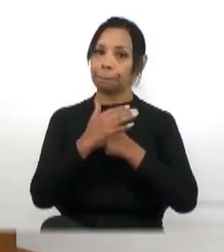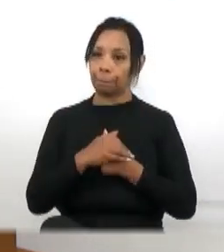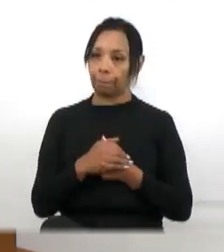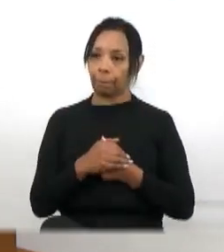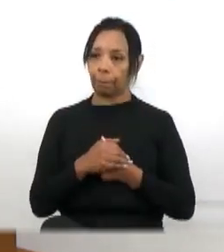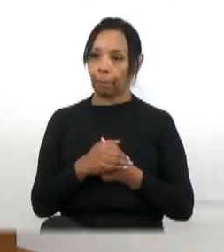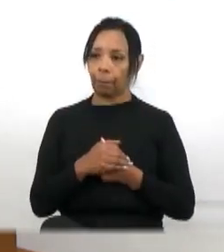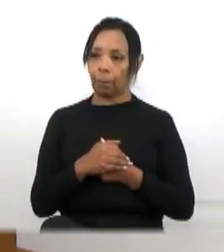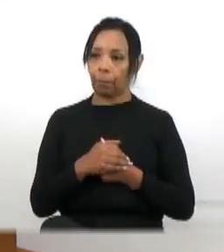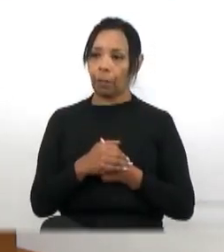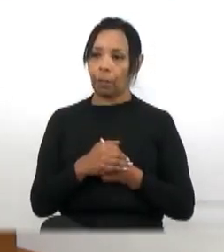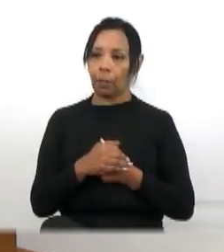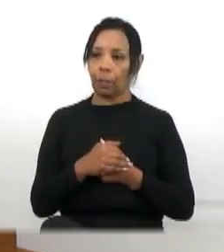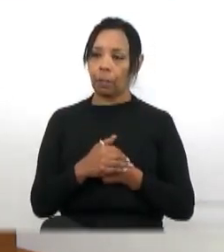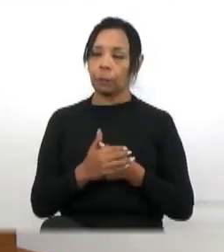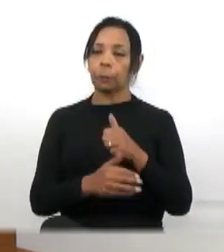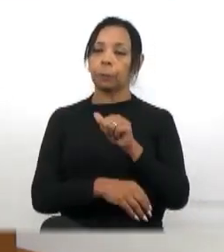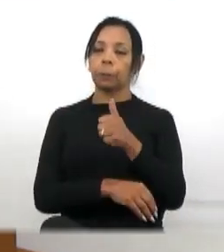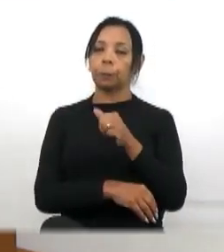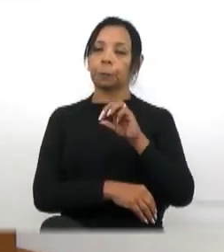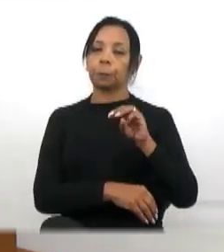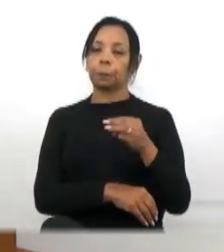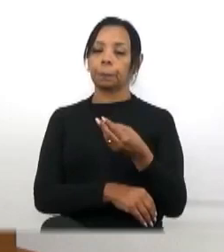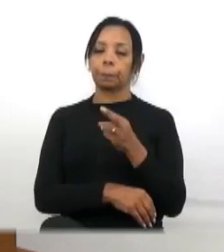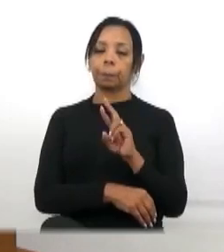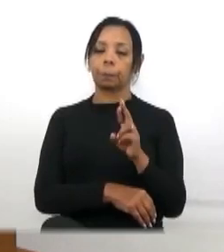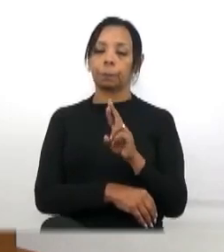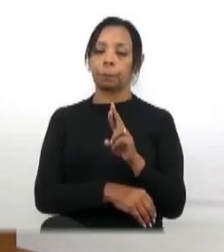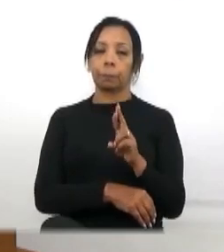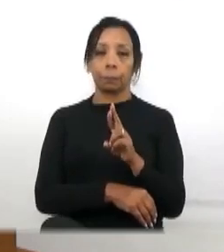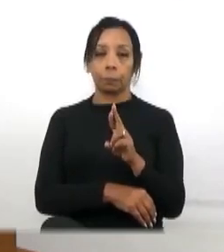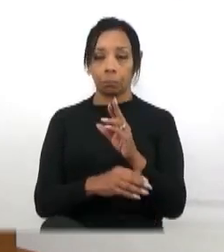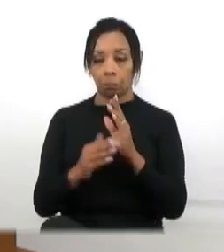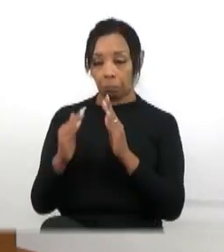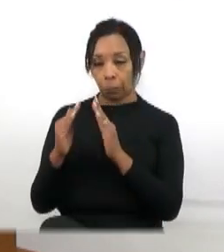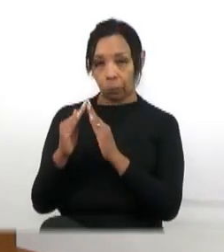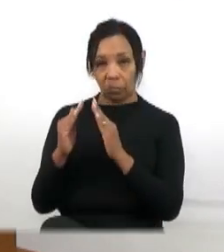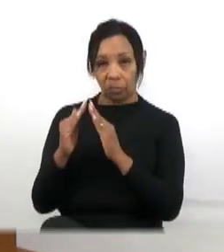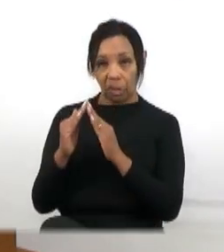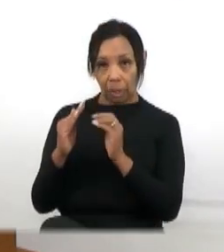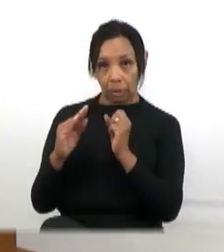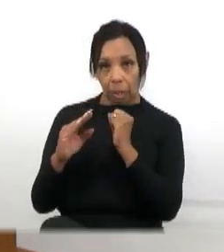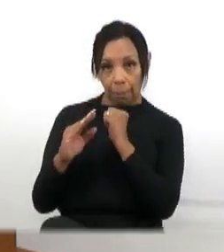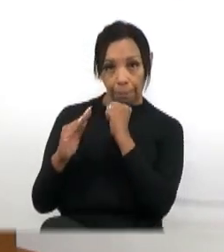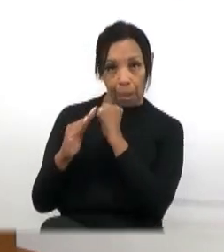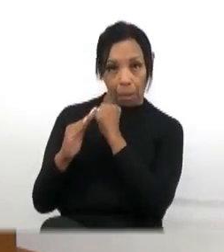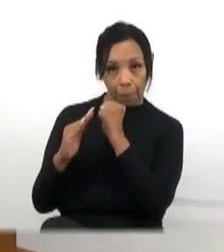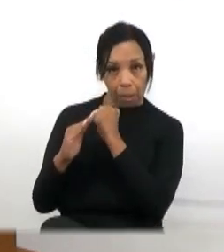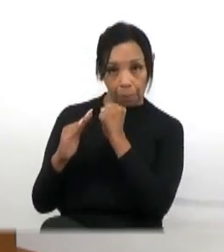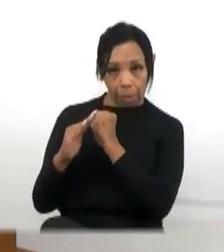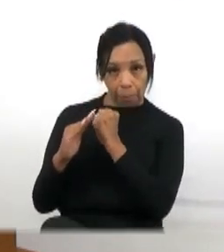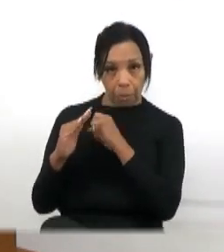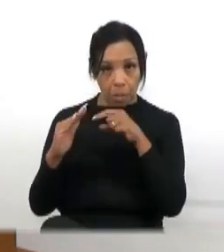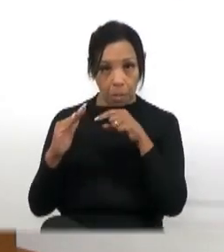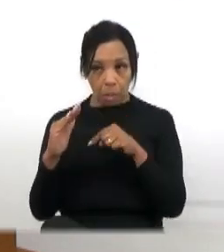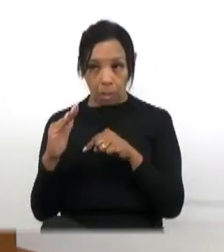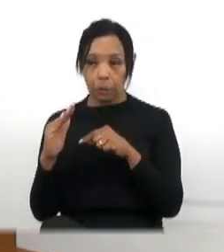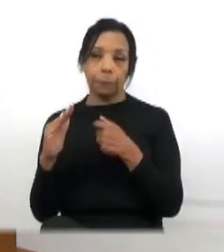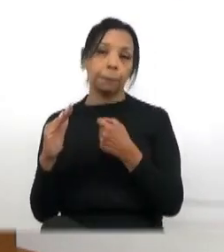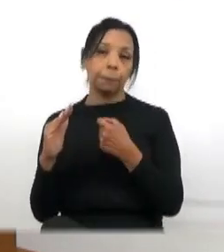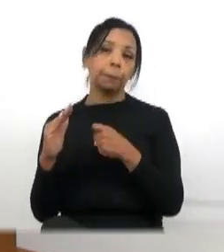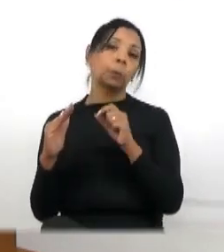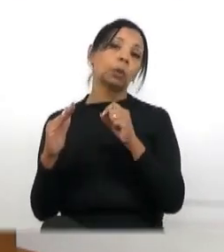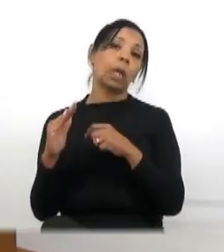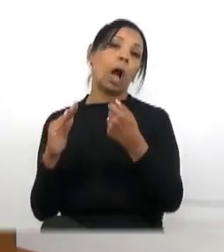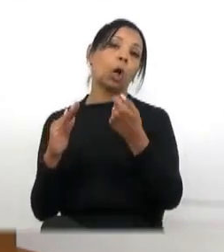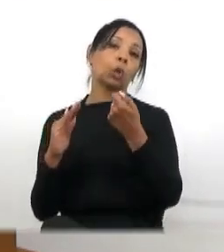11 milhões de reais. Qualquer casinha em Bragança, qualquer casinha precisa de autorização